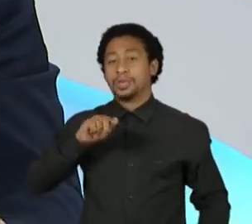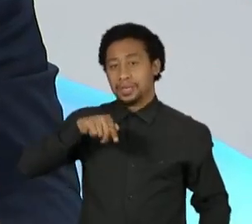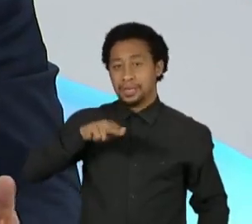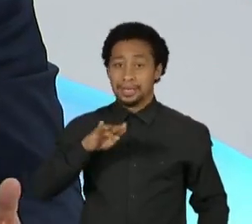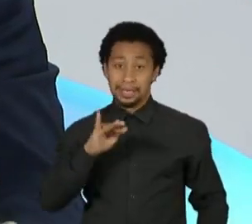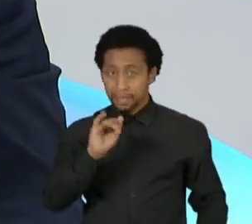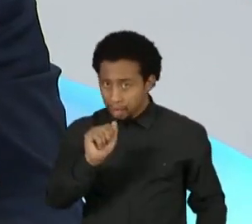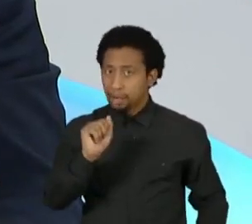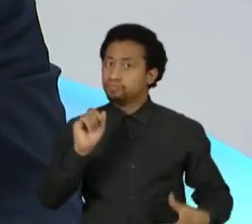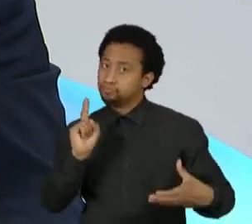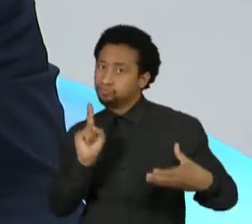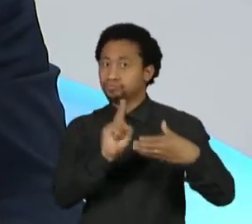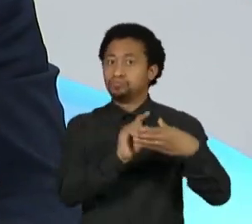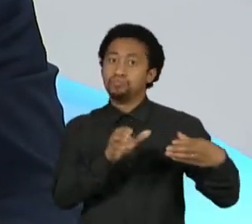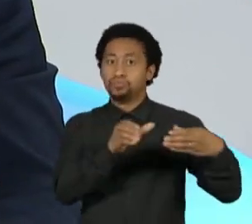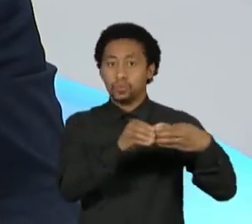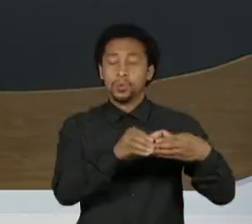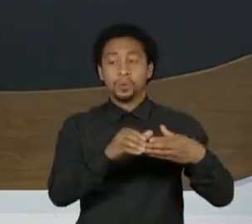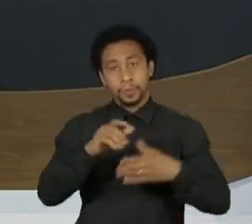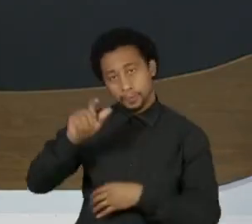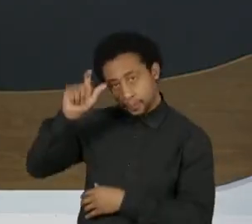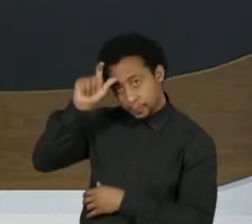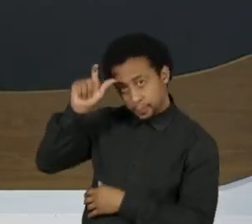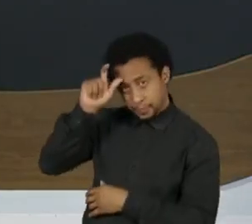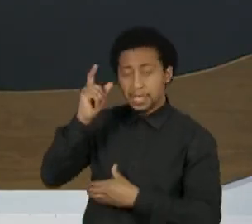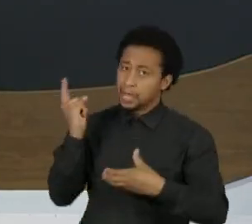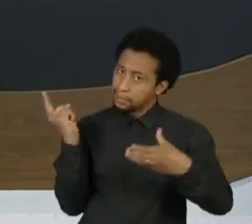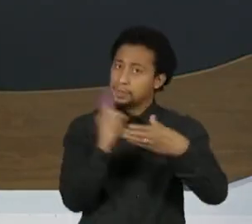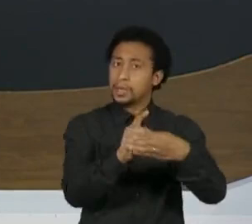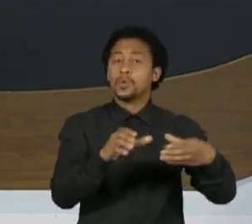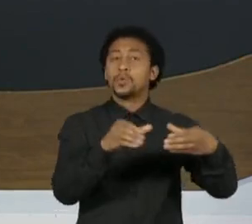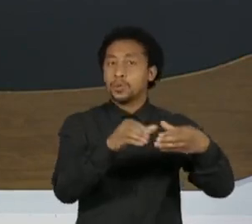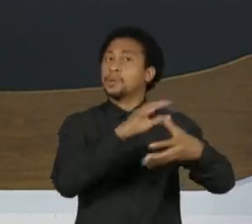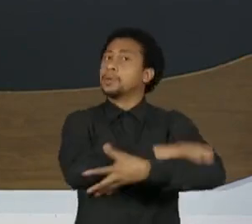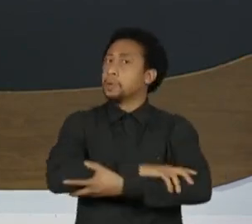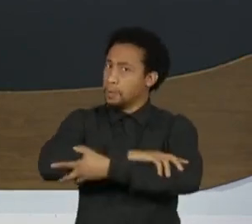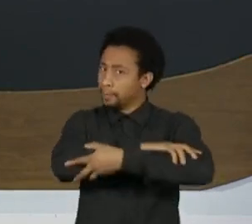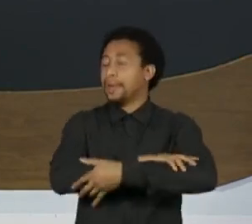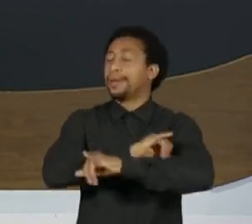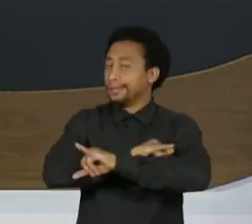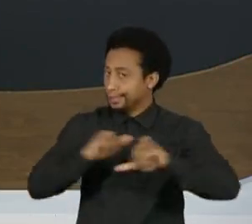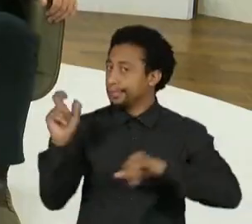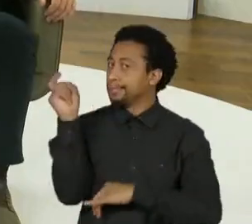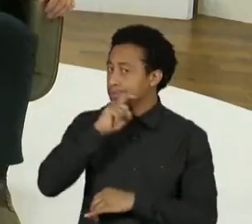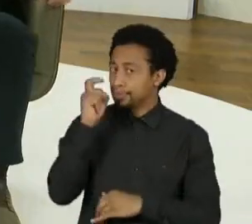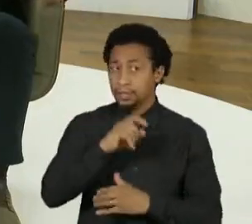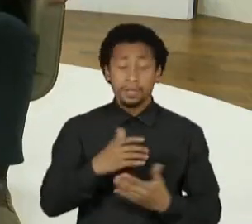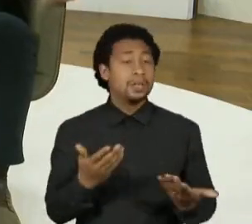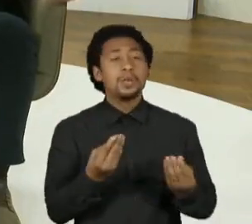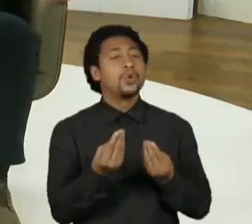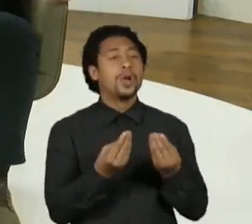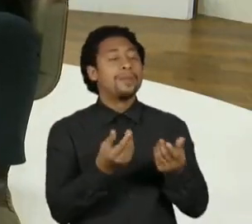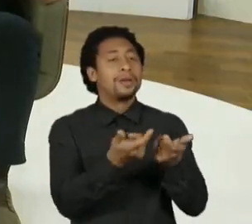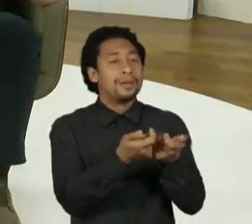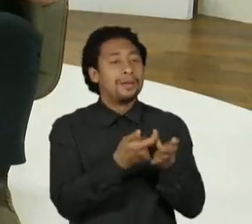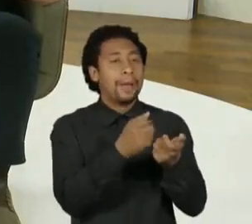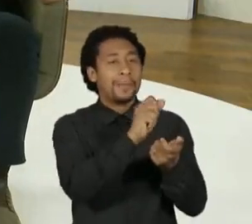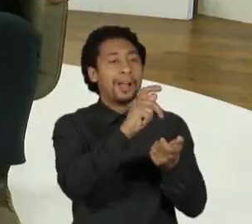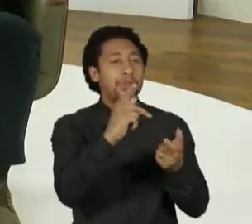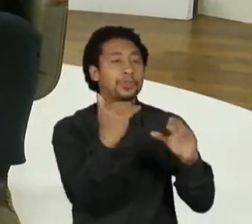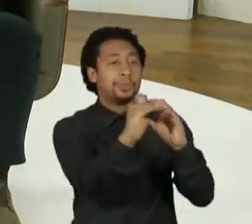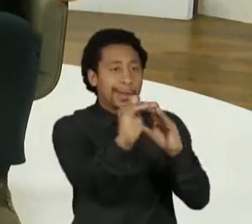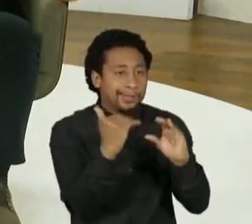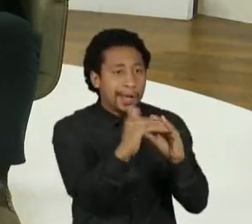caso, é muito difícil isolar o efeito, né? E mesmo das aplicativos de mensagens, dessa coisa de... A gente pode identificar uma tendência, pode